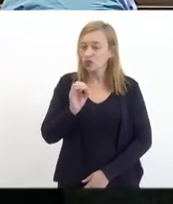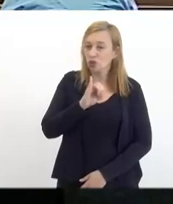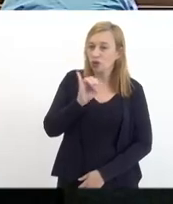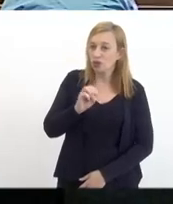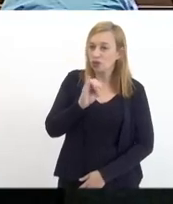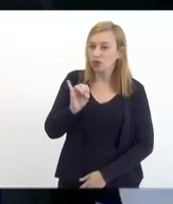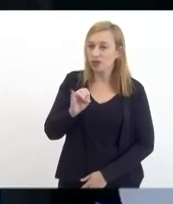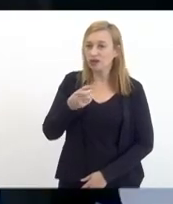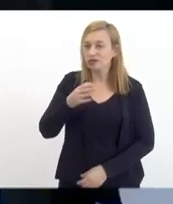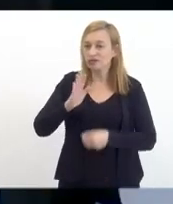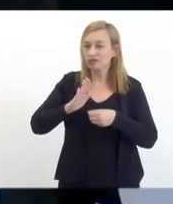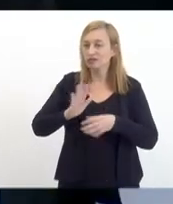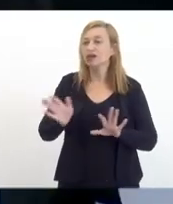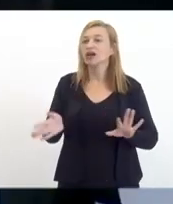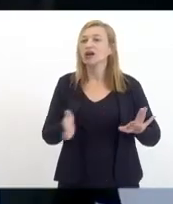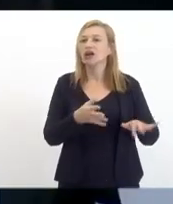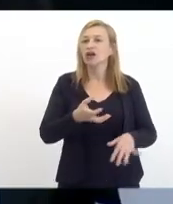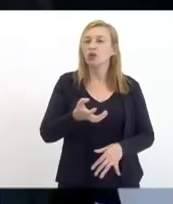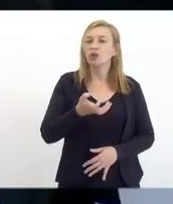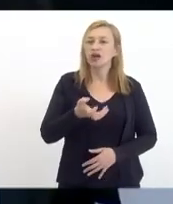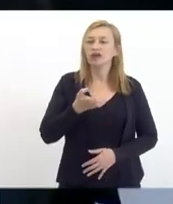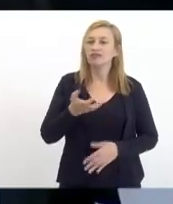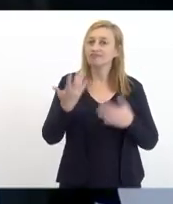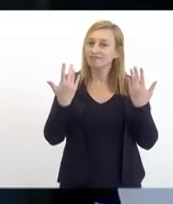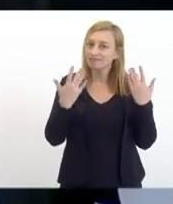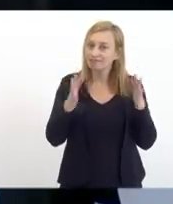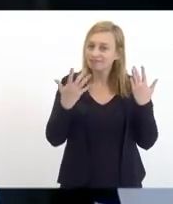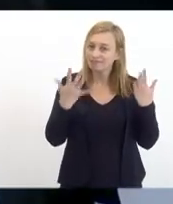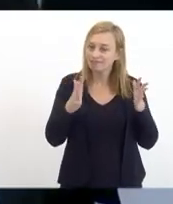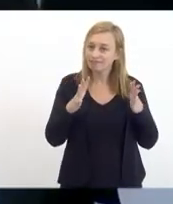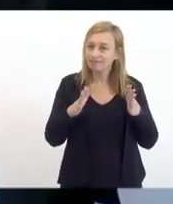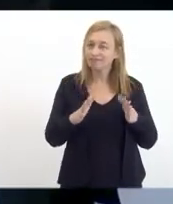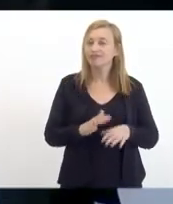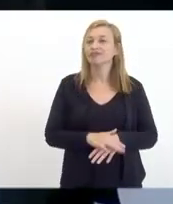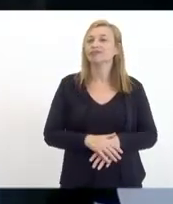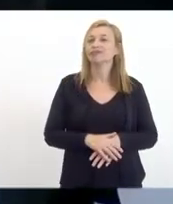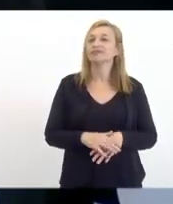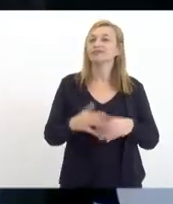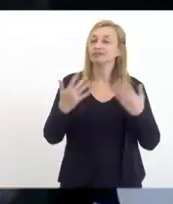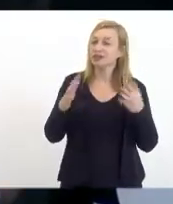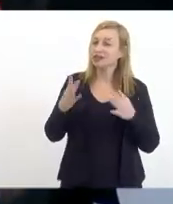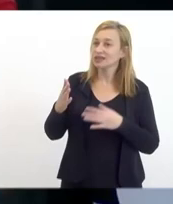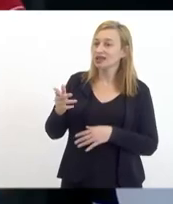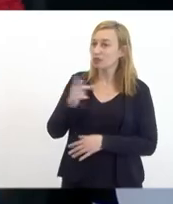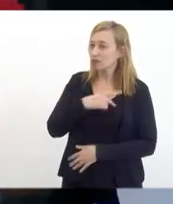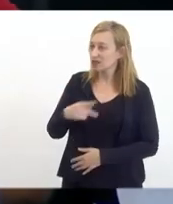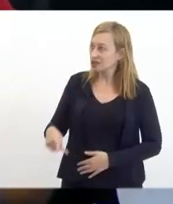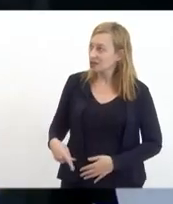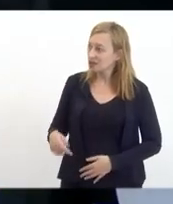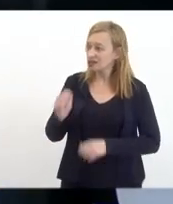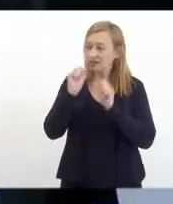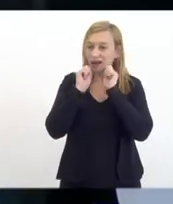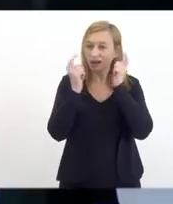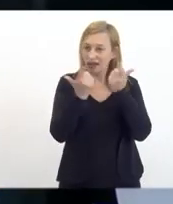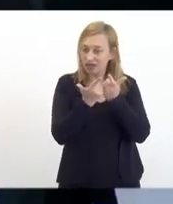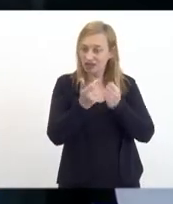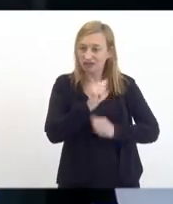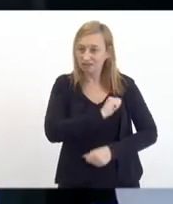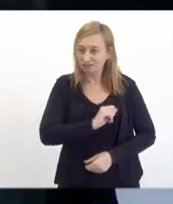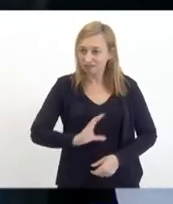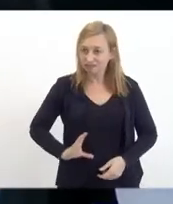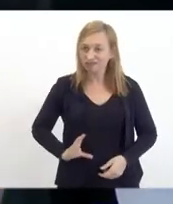olha eu quero parabenizar cumprimentar o presidente da alergia André Siciliano